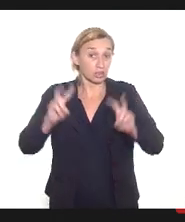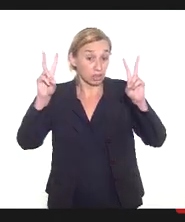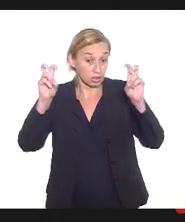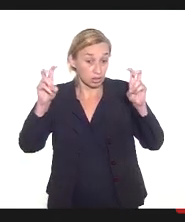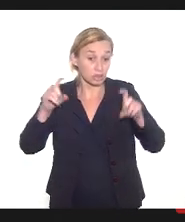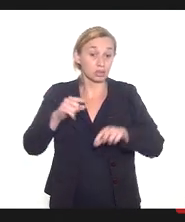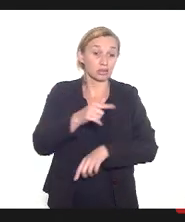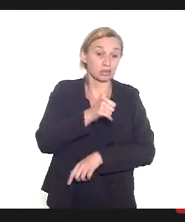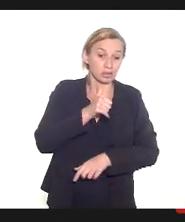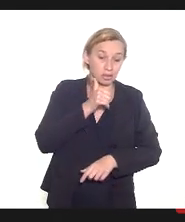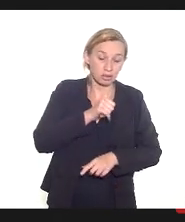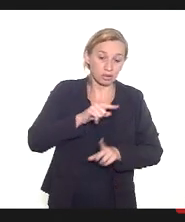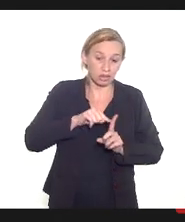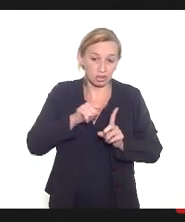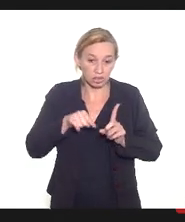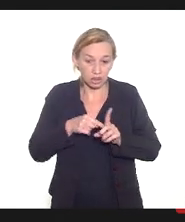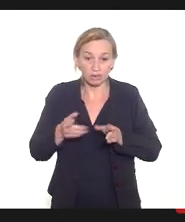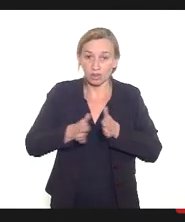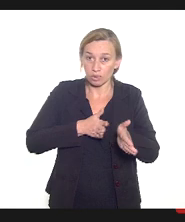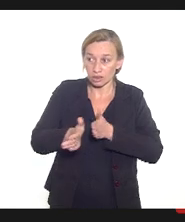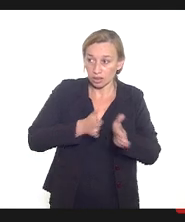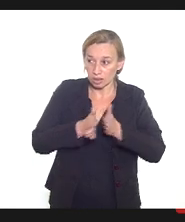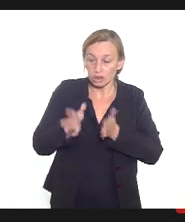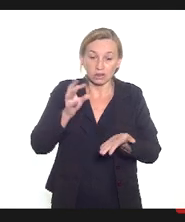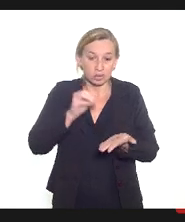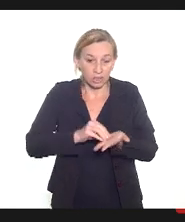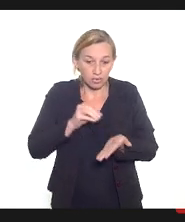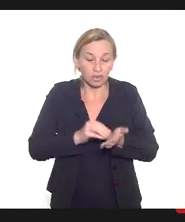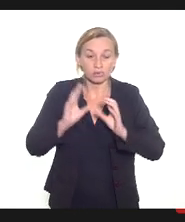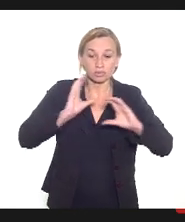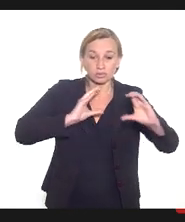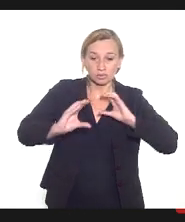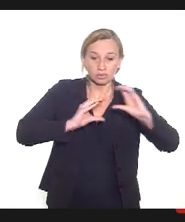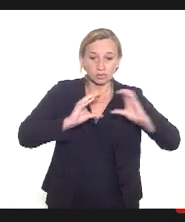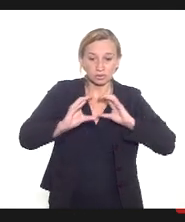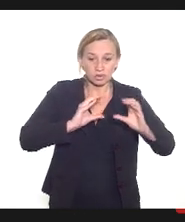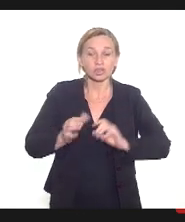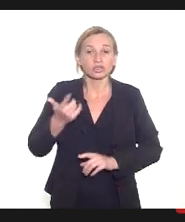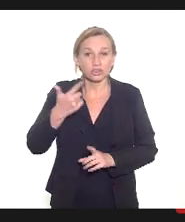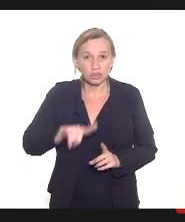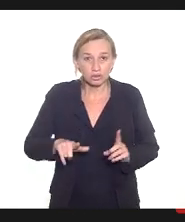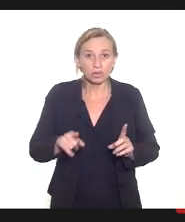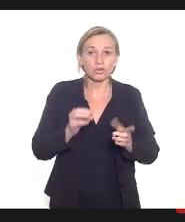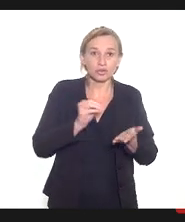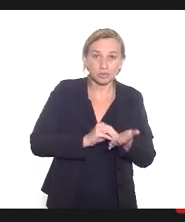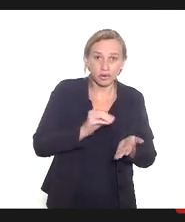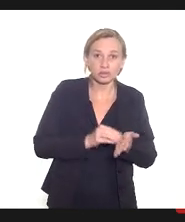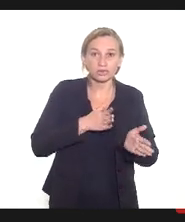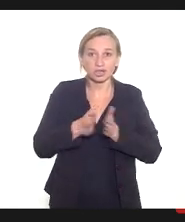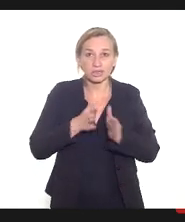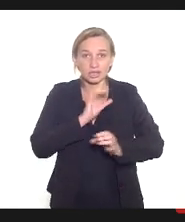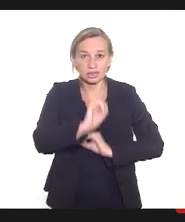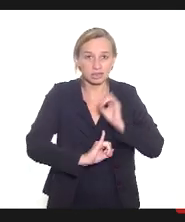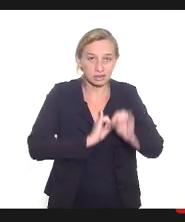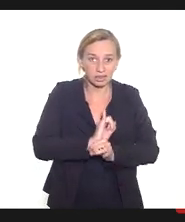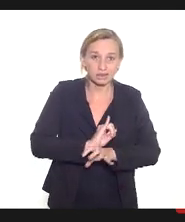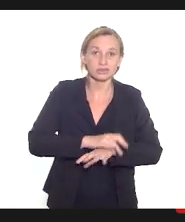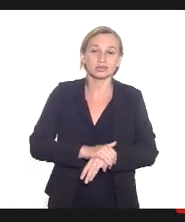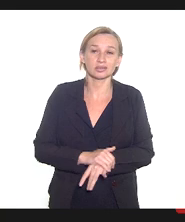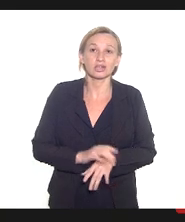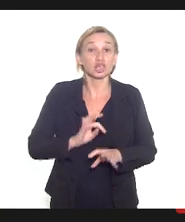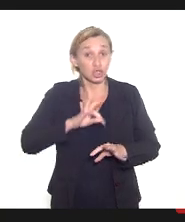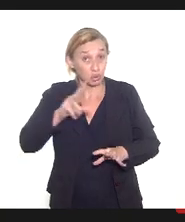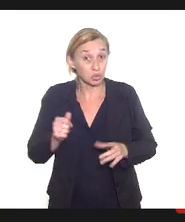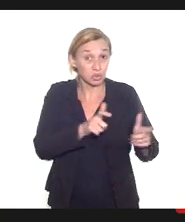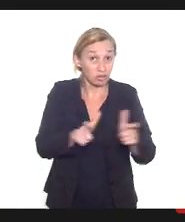da questão gestantes do acesso da falta de comunicação da falta de acesso à internet em tudo